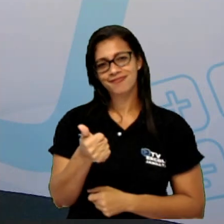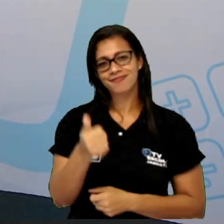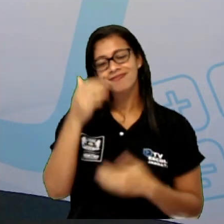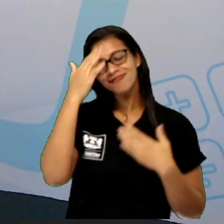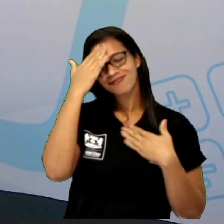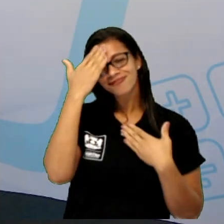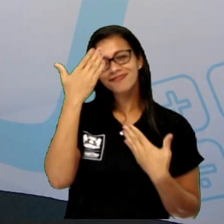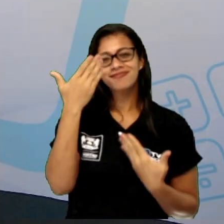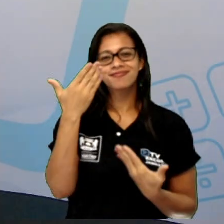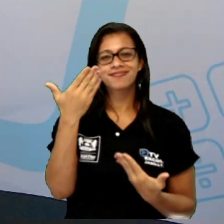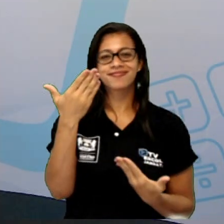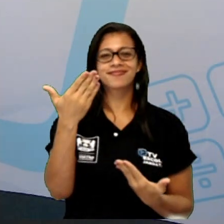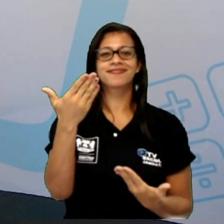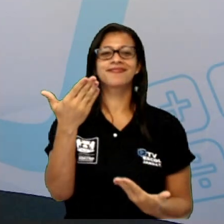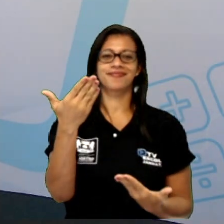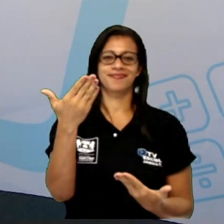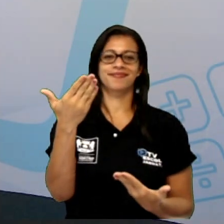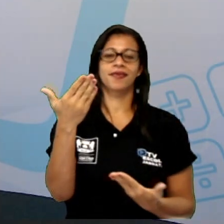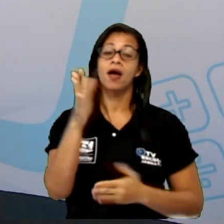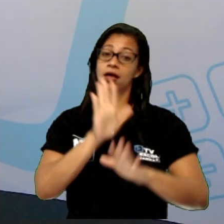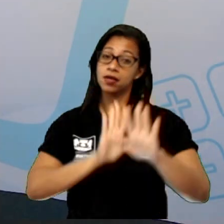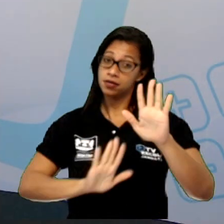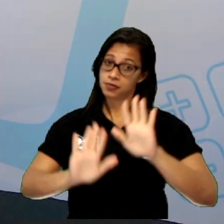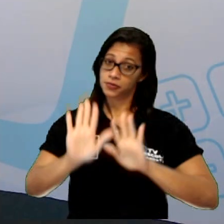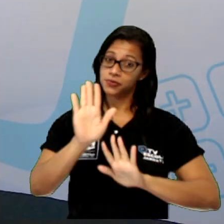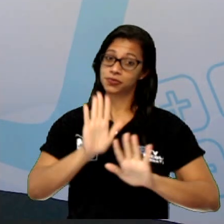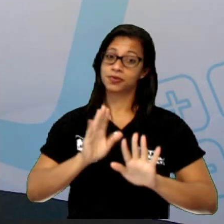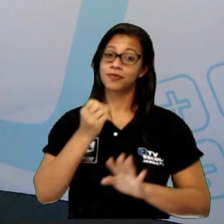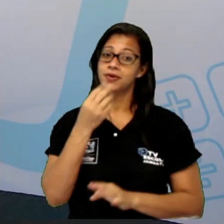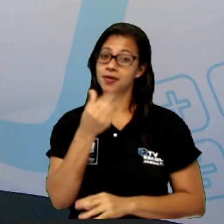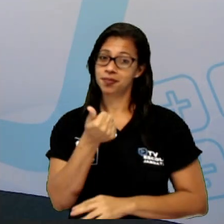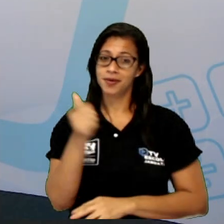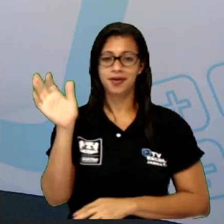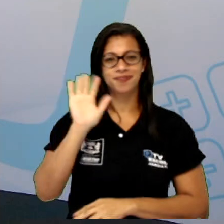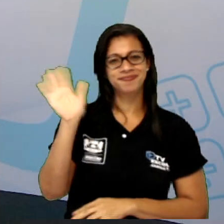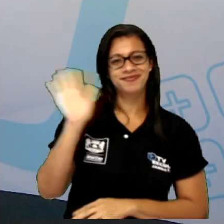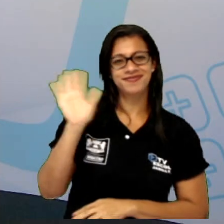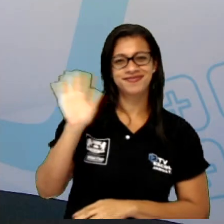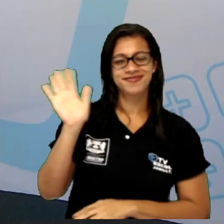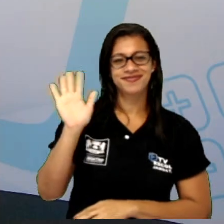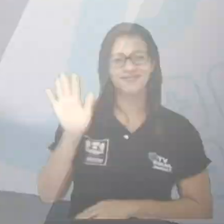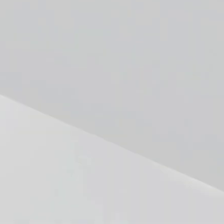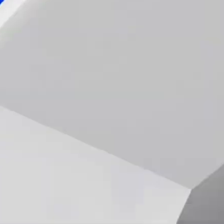aqui, obrigado, cuidem, fiquem bem e até a próxima aula. Tchau!